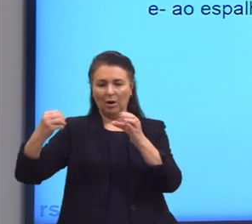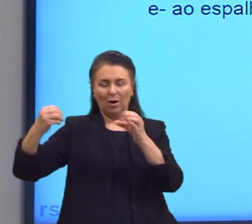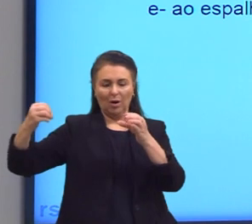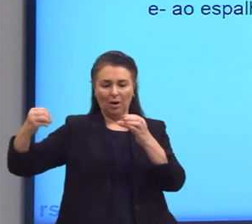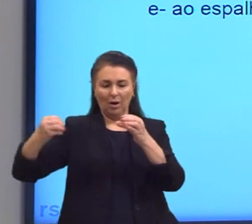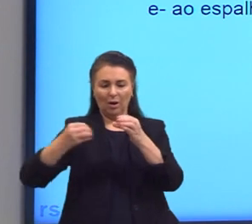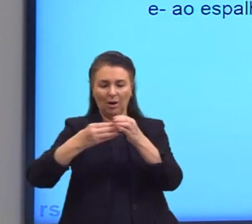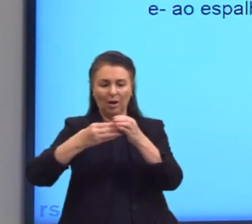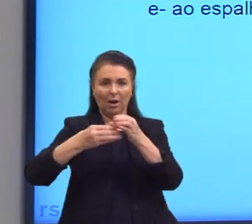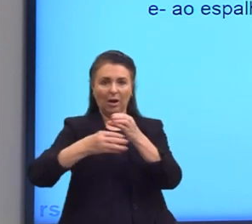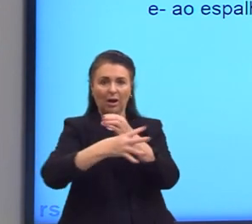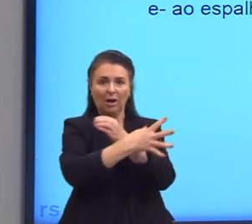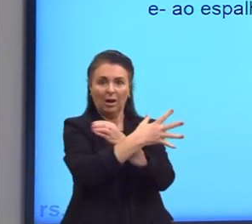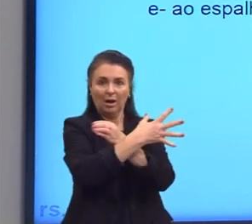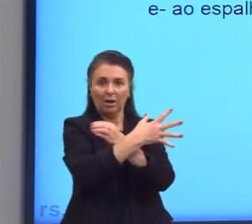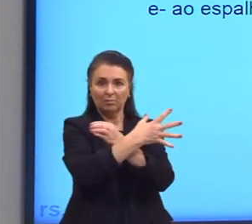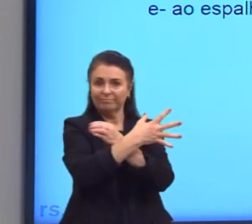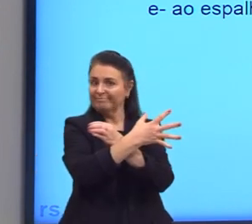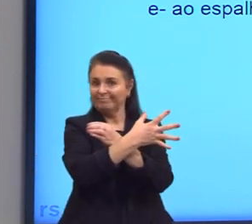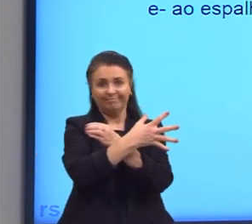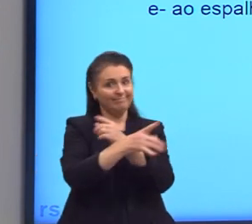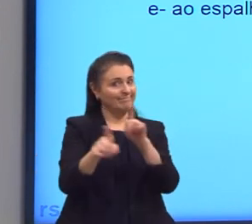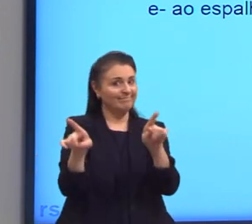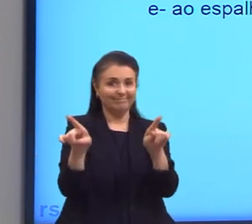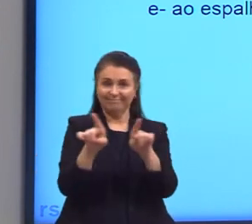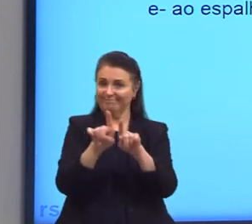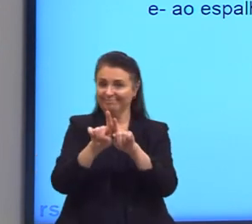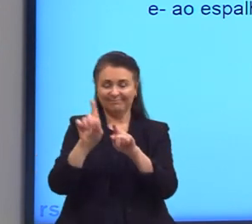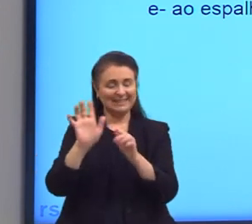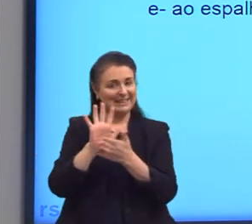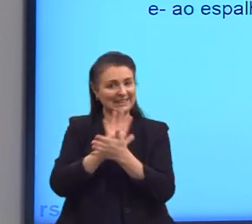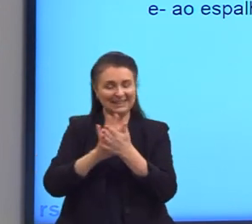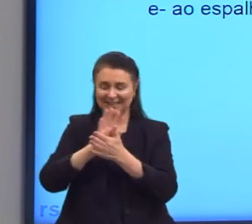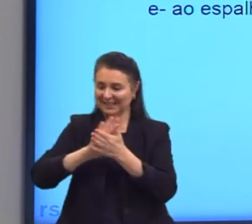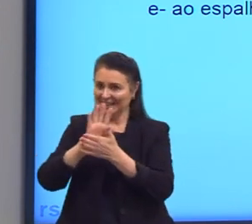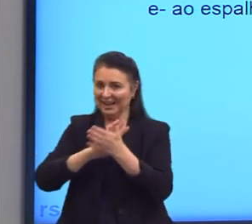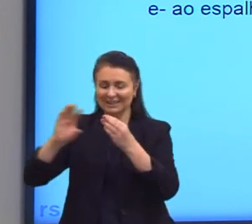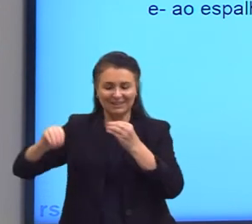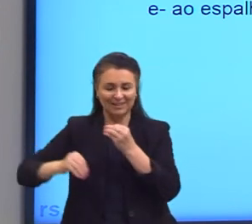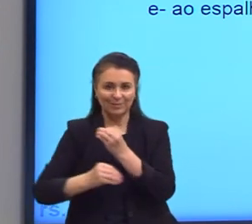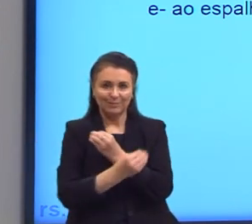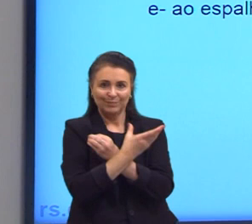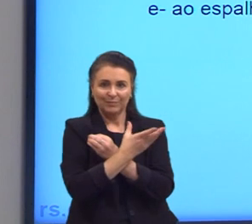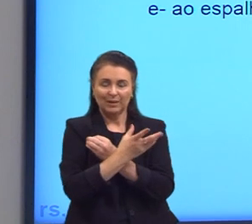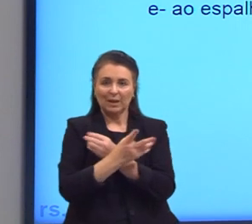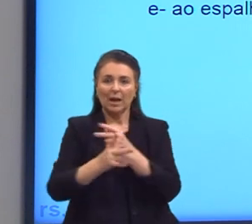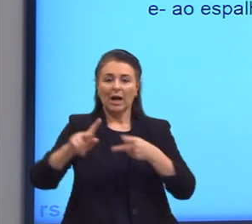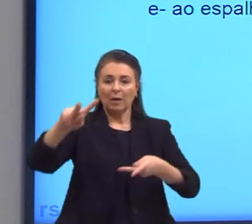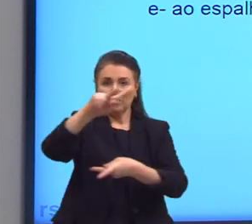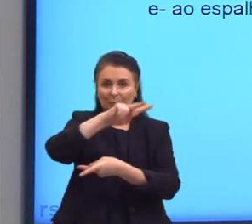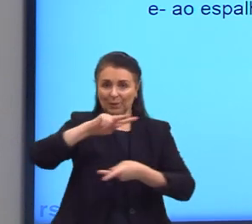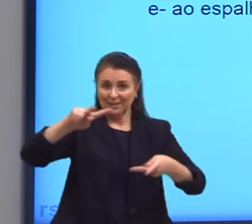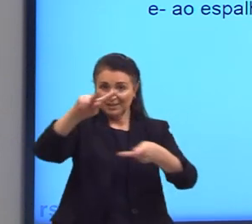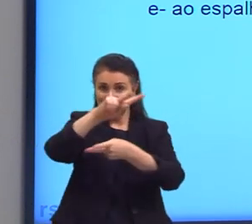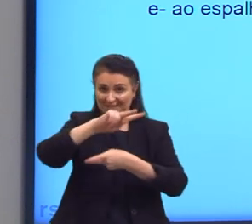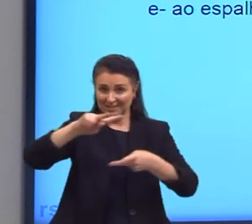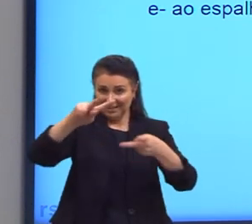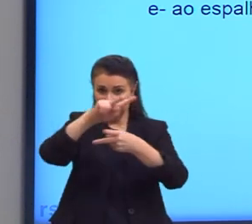não ocorre transmissão, não transmite nada. A polarização do feixe de luz por